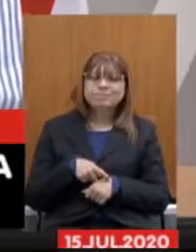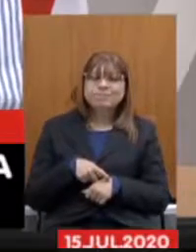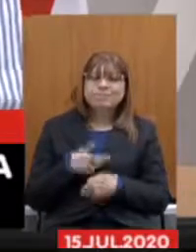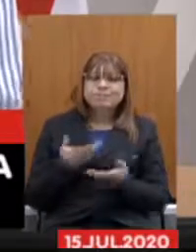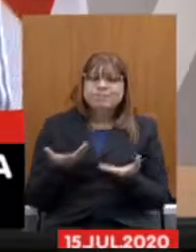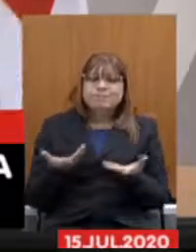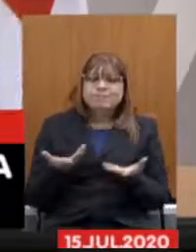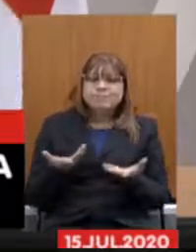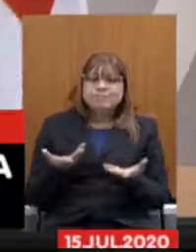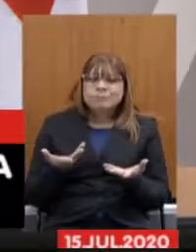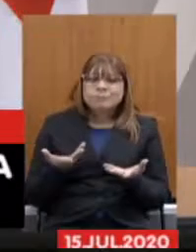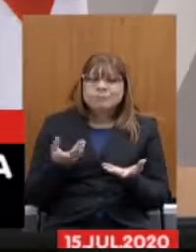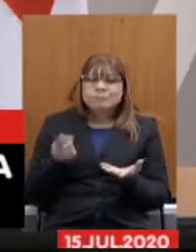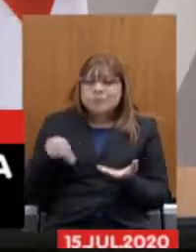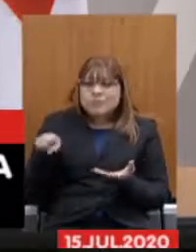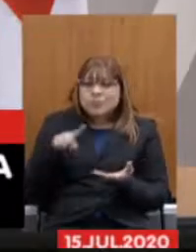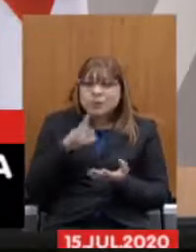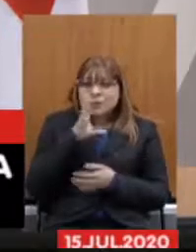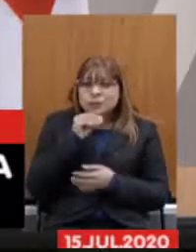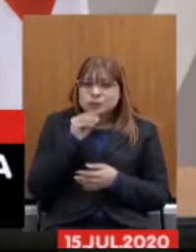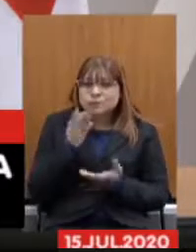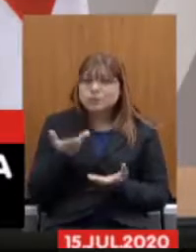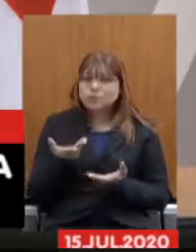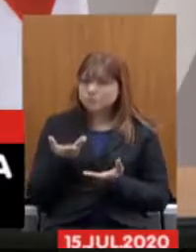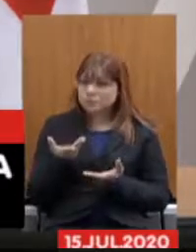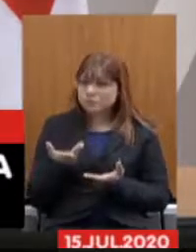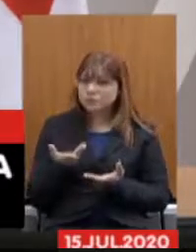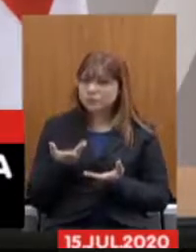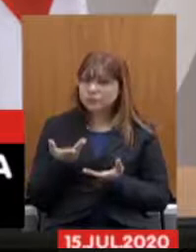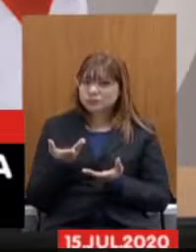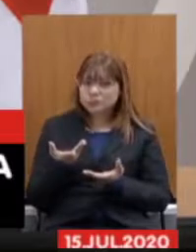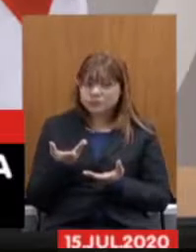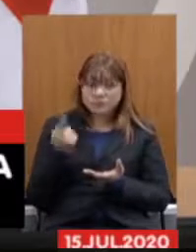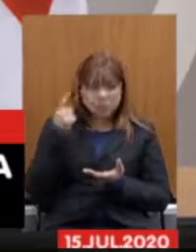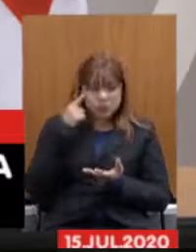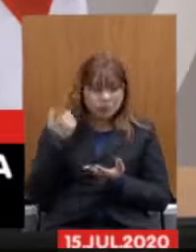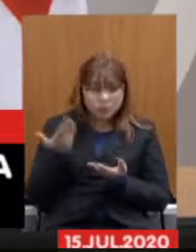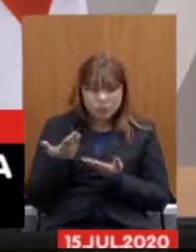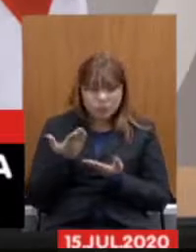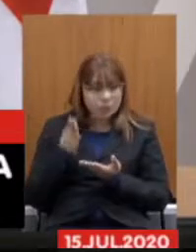trabalhadores estão diretamente envolvidos em salvar vidas